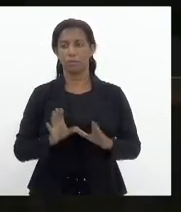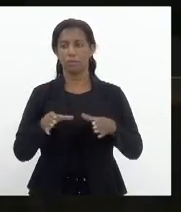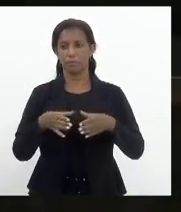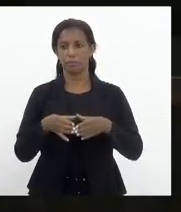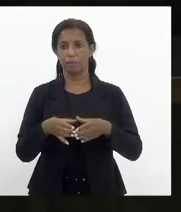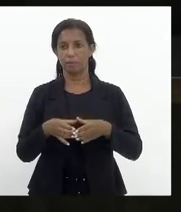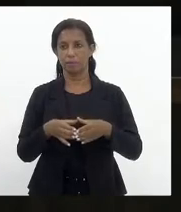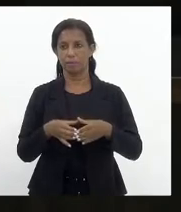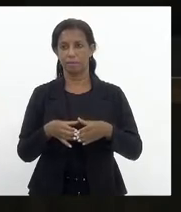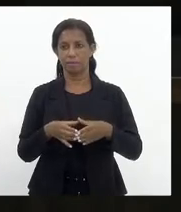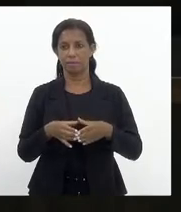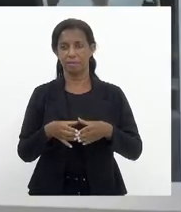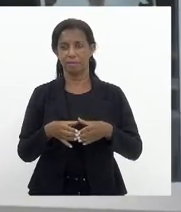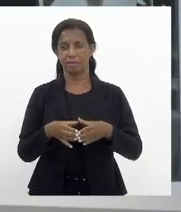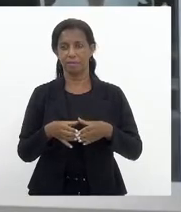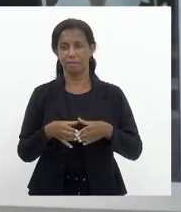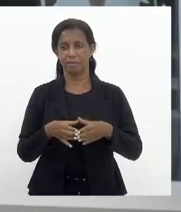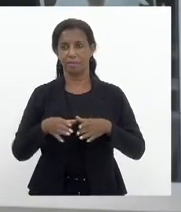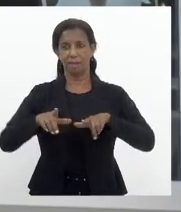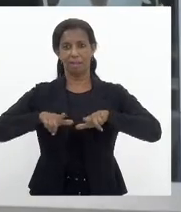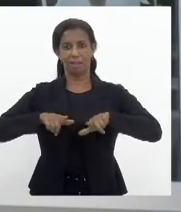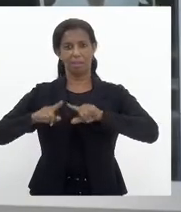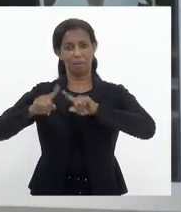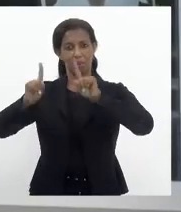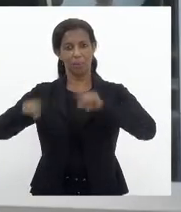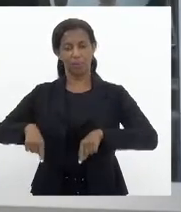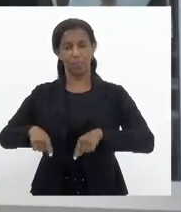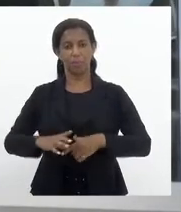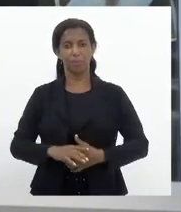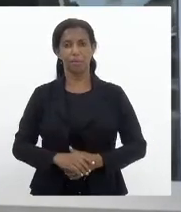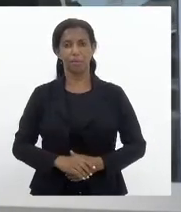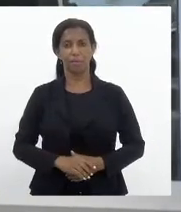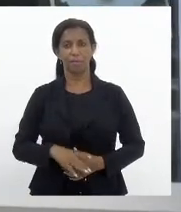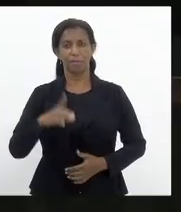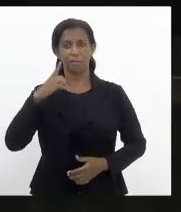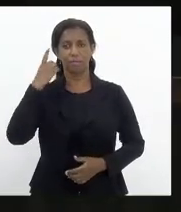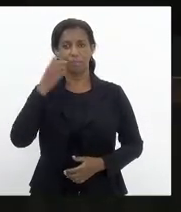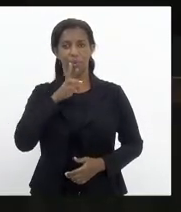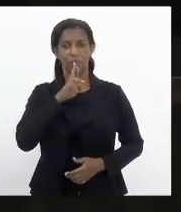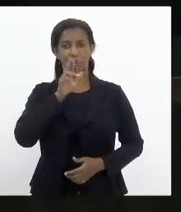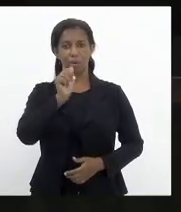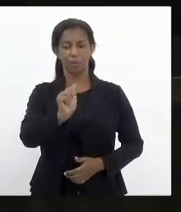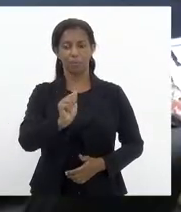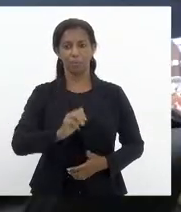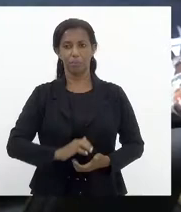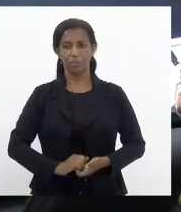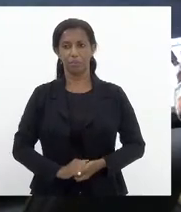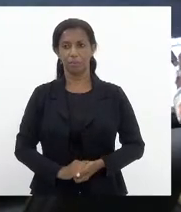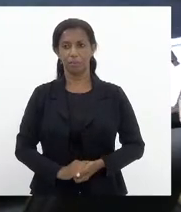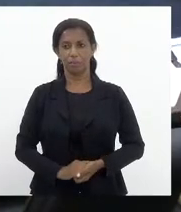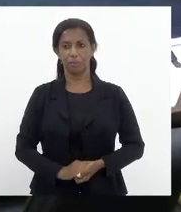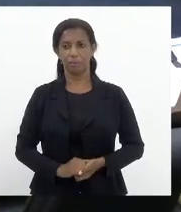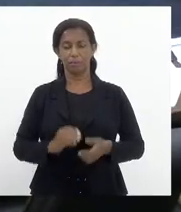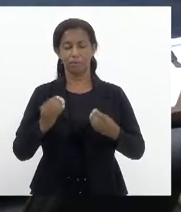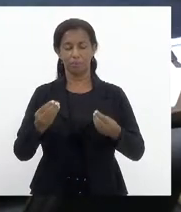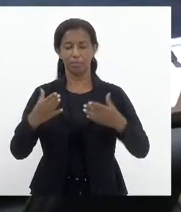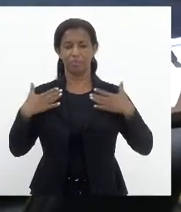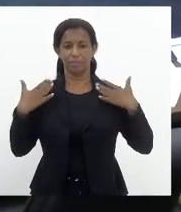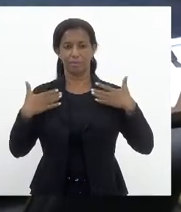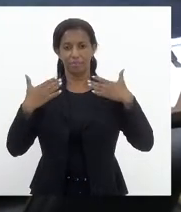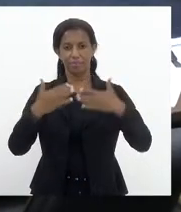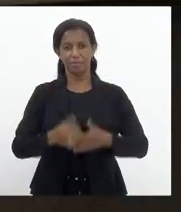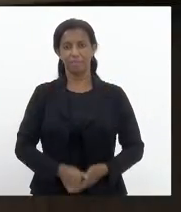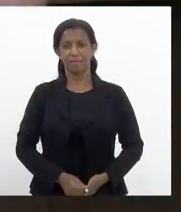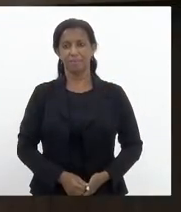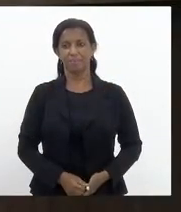de servidores públicos, deputado Rodrigo Amorim. Com muita alegria e com muita honra,